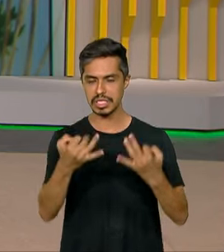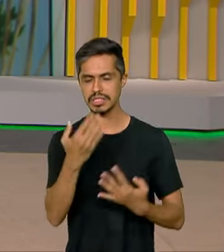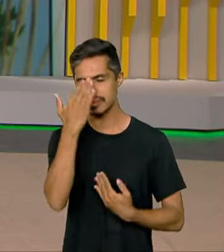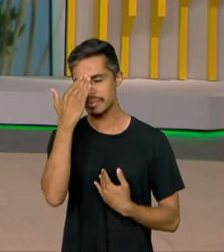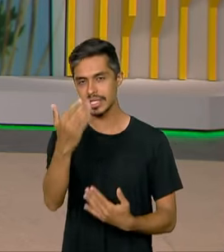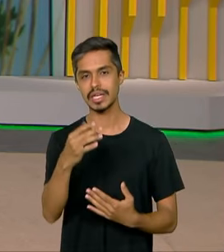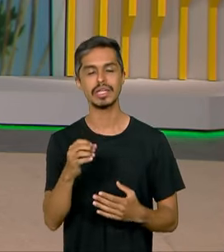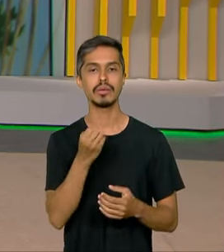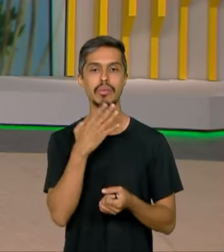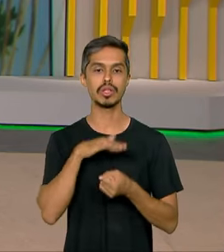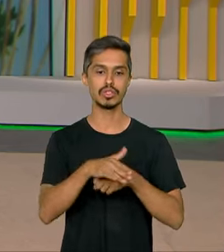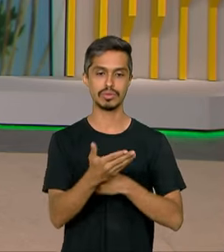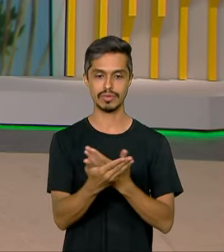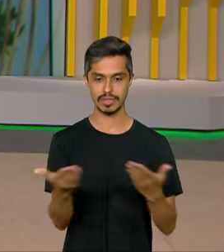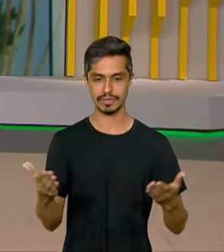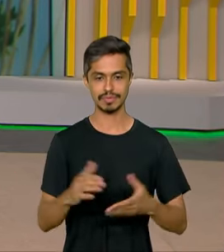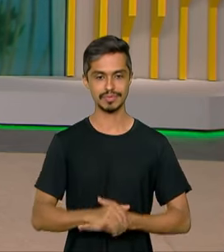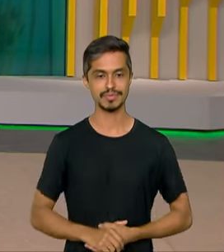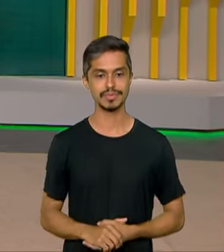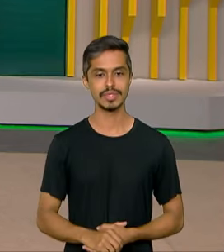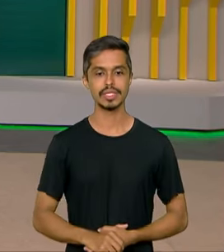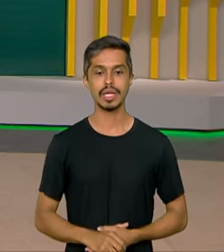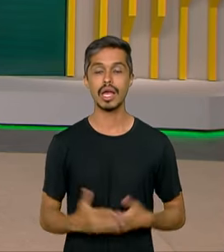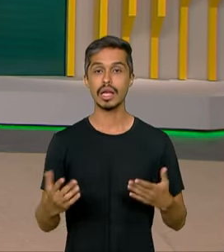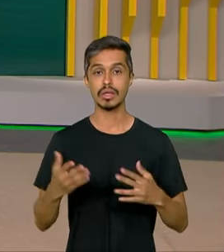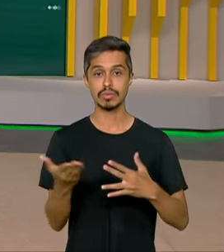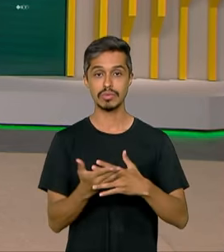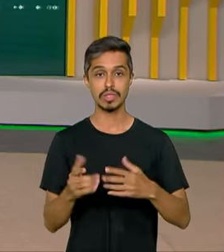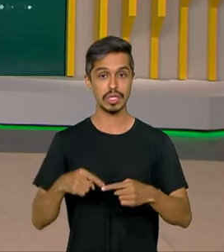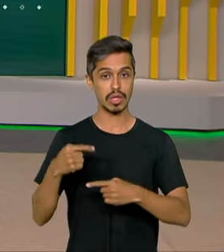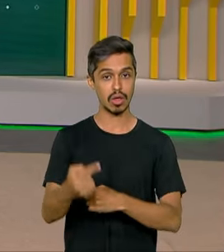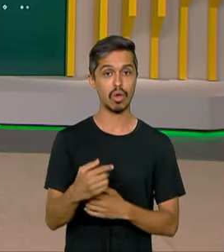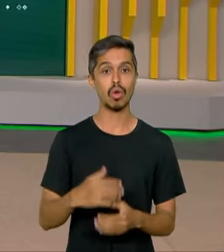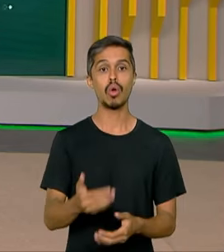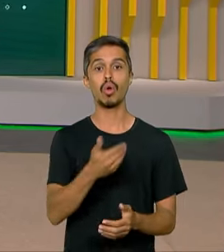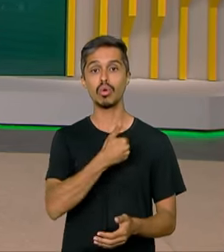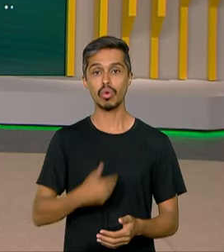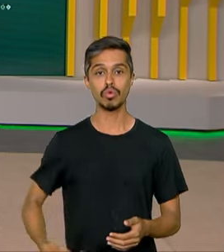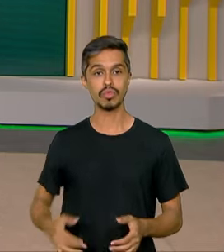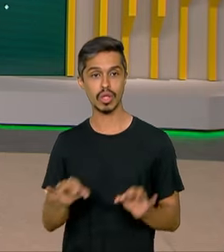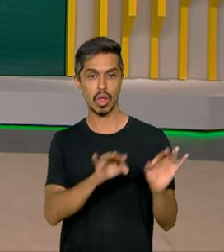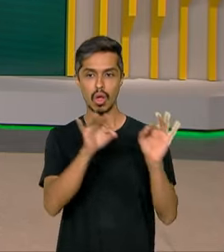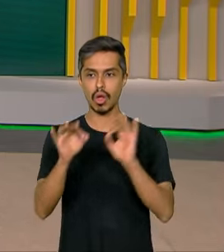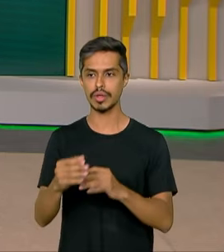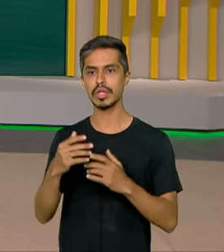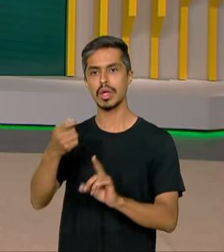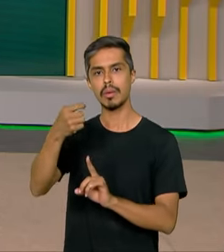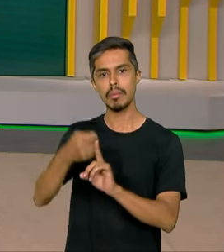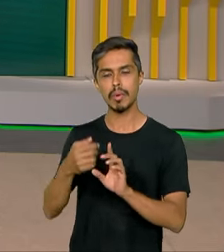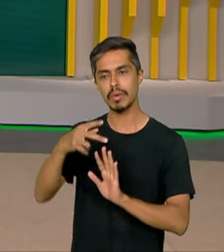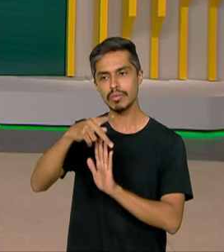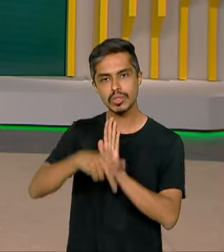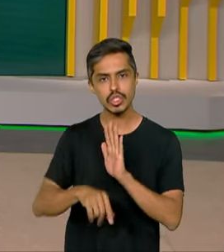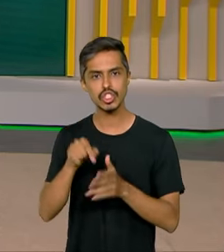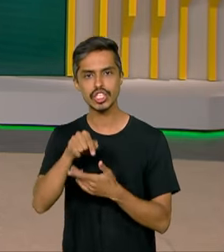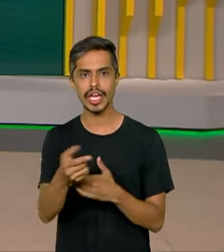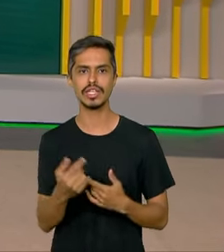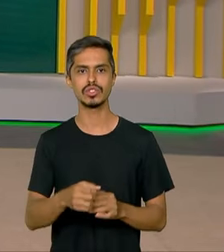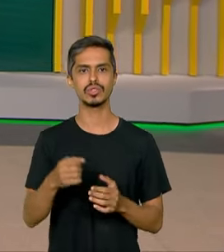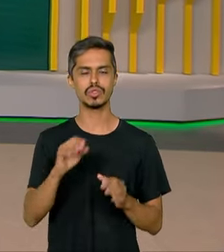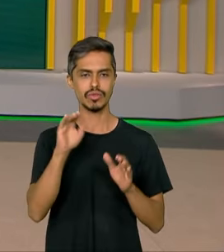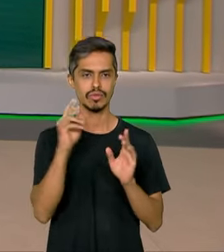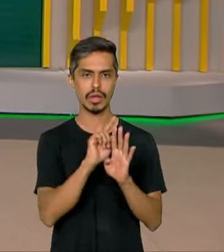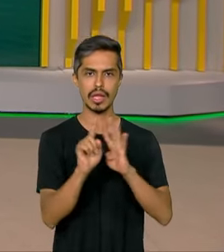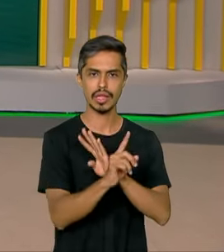Uma ótima noite para você. E no próximo bloco, o governo de olho em projetos prioritários na retomada dos trabalhos do